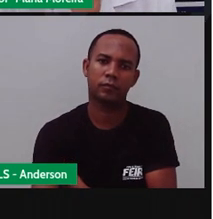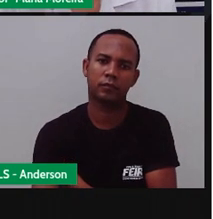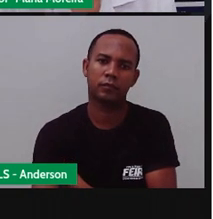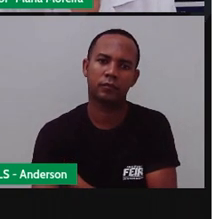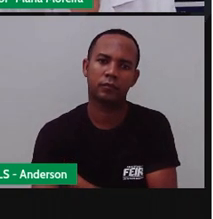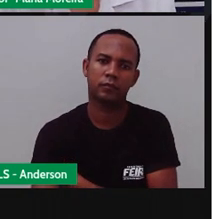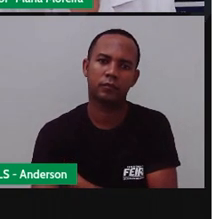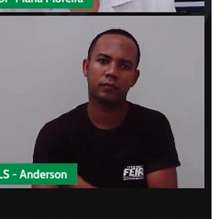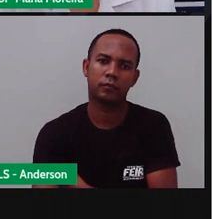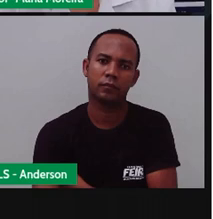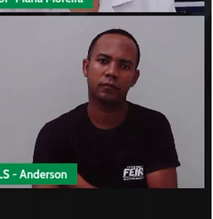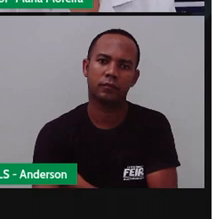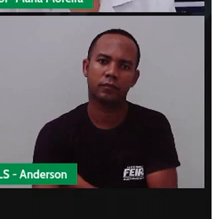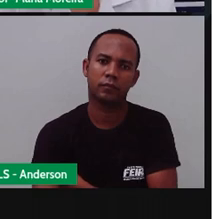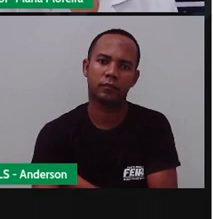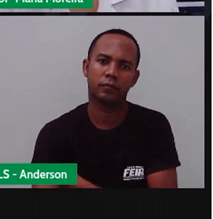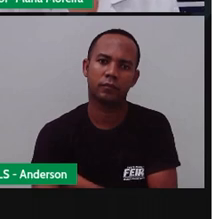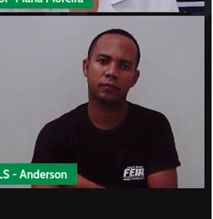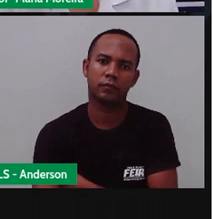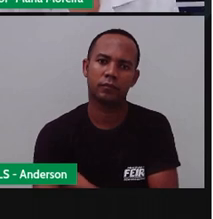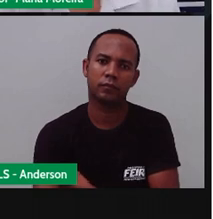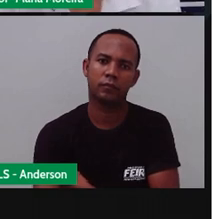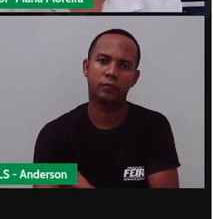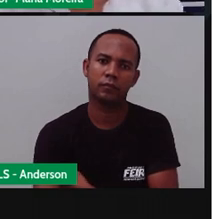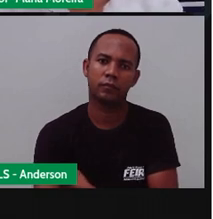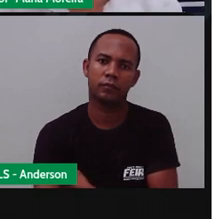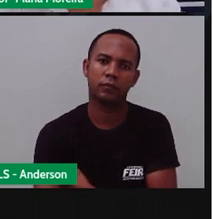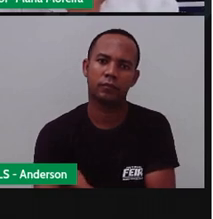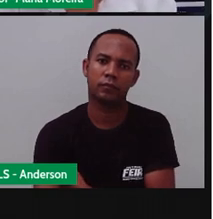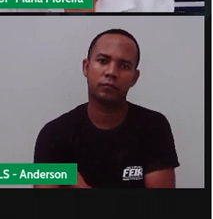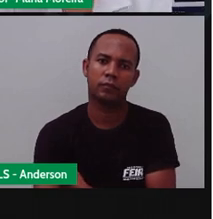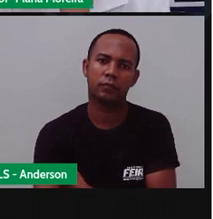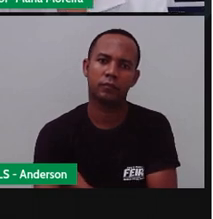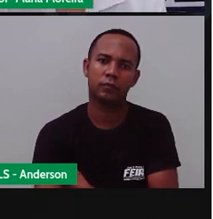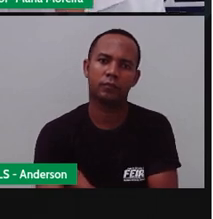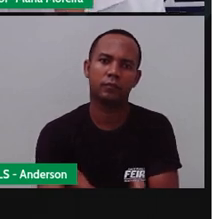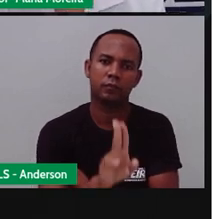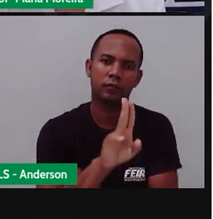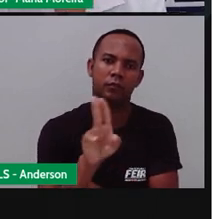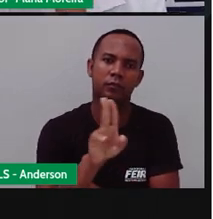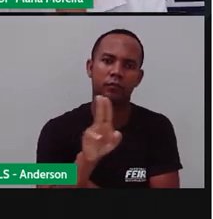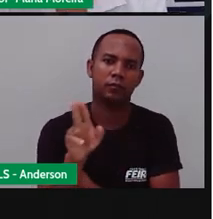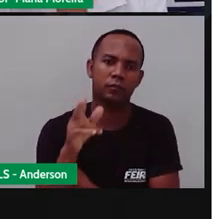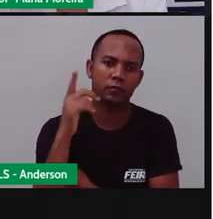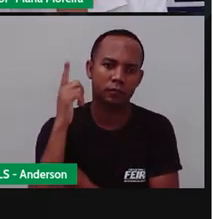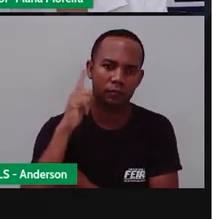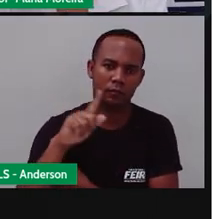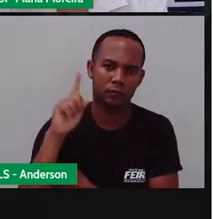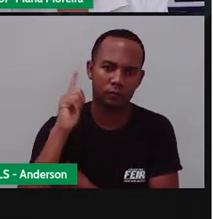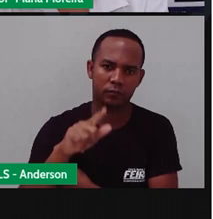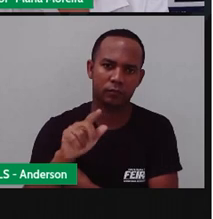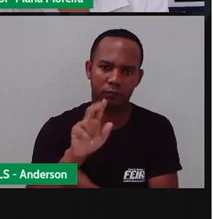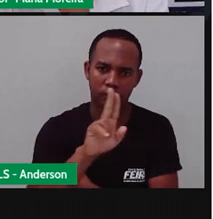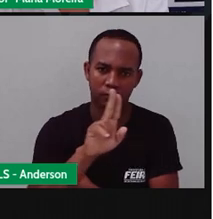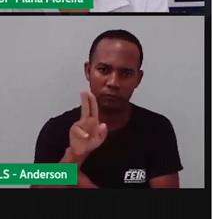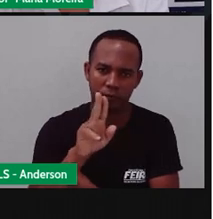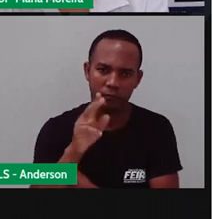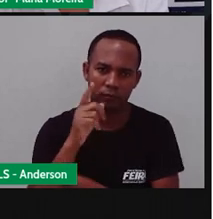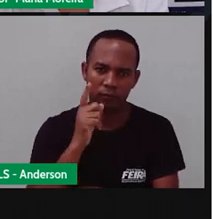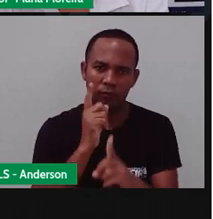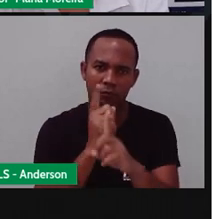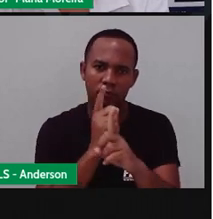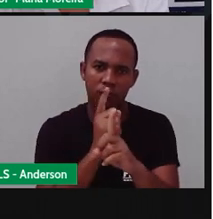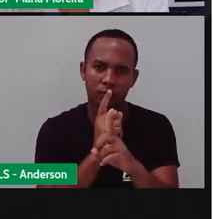Ó, aqui já tem, né, o nome dele. Américo pisca-pisca. Você consegue aqui nesse trecho achar alguém? Ó,